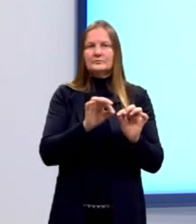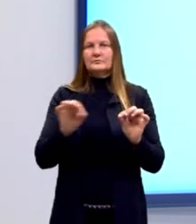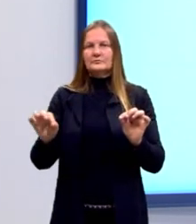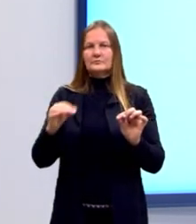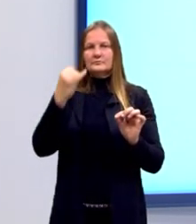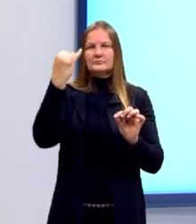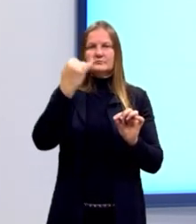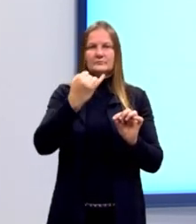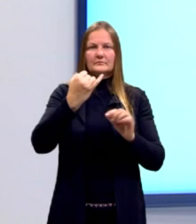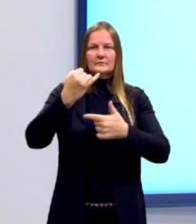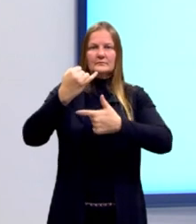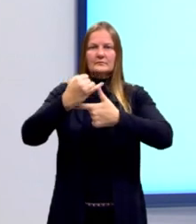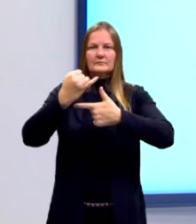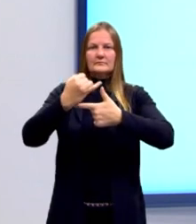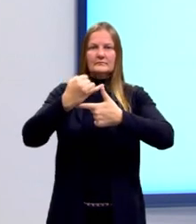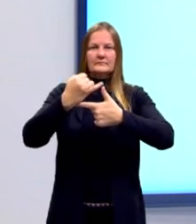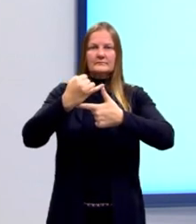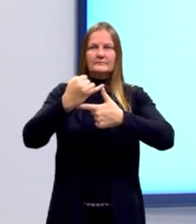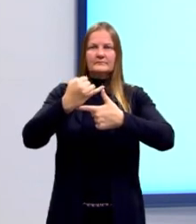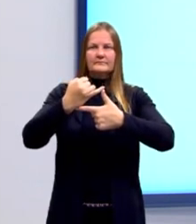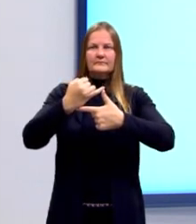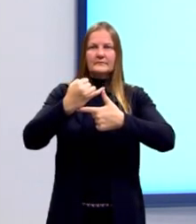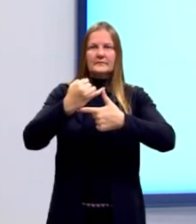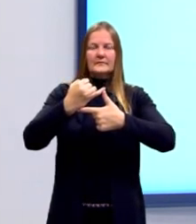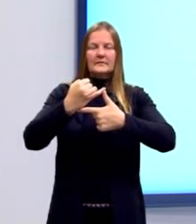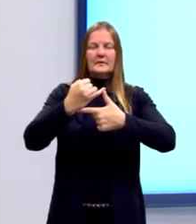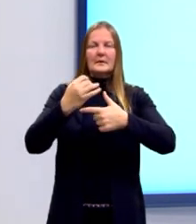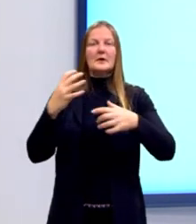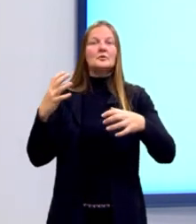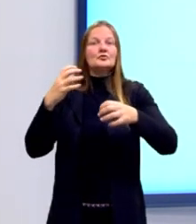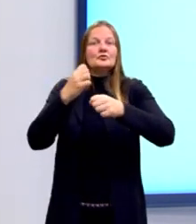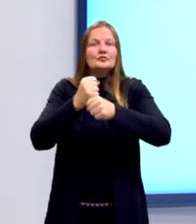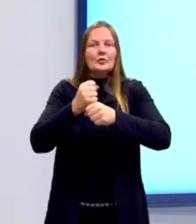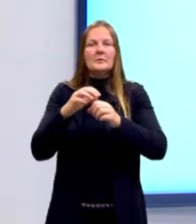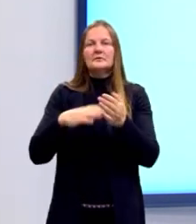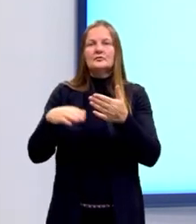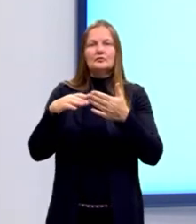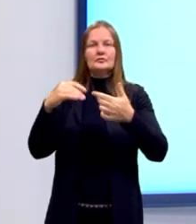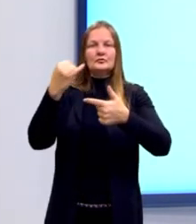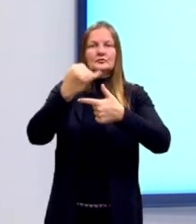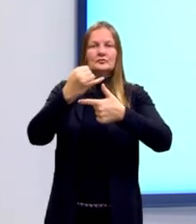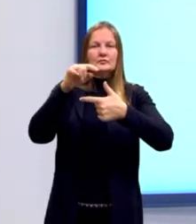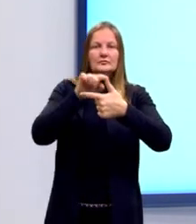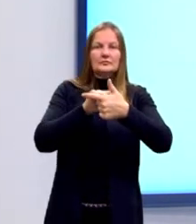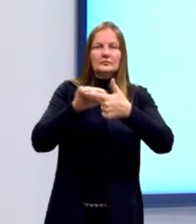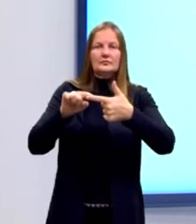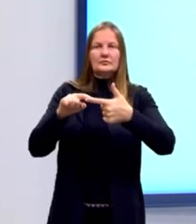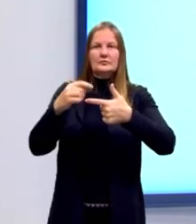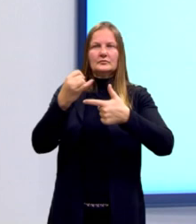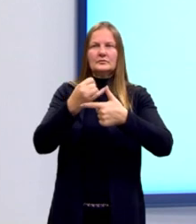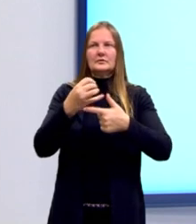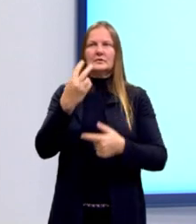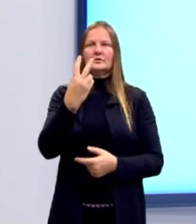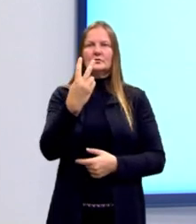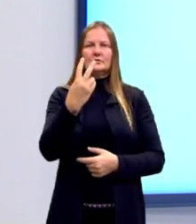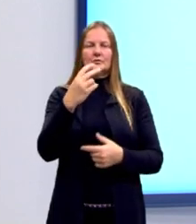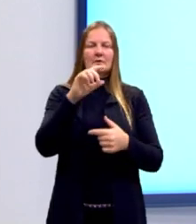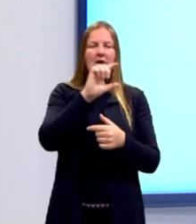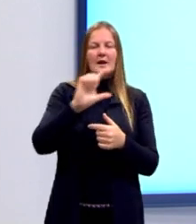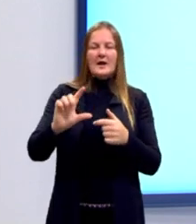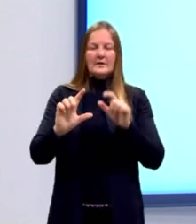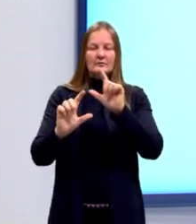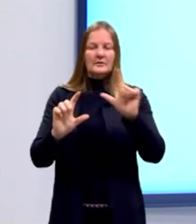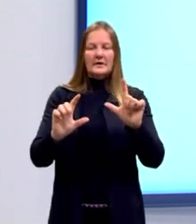vamos somar a hipotenusa com os dois lados congruentes. Ou ainda, duas vezes a medida do lado,